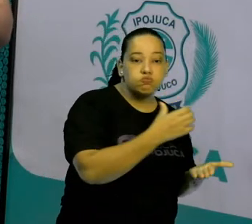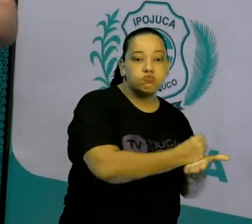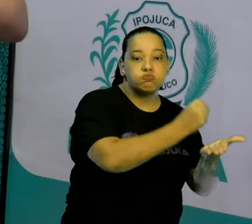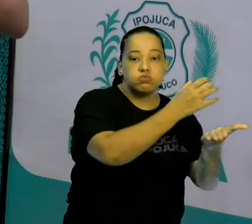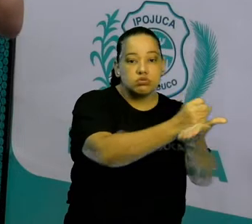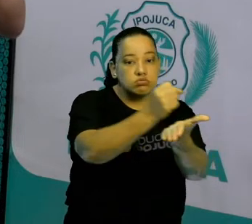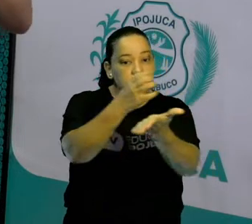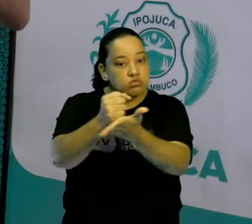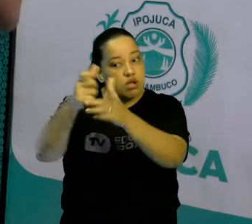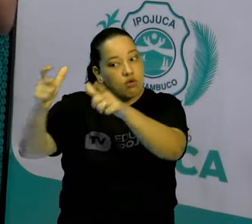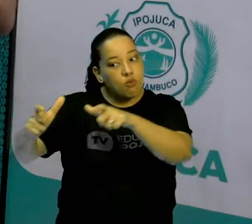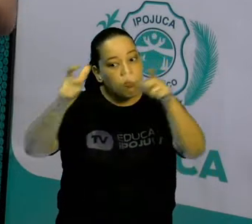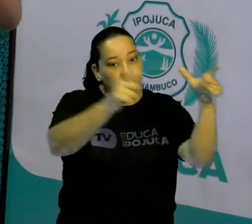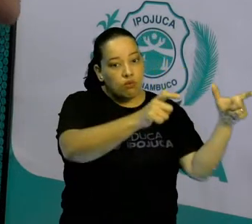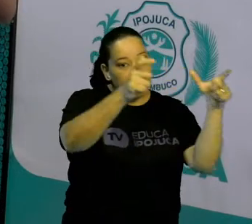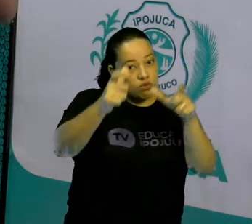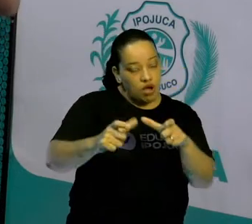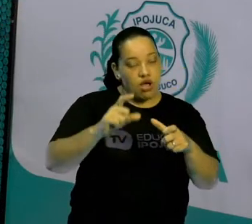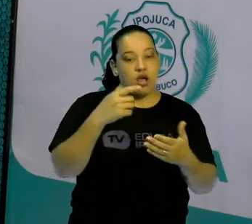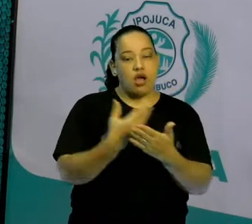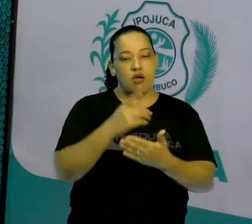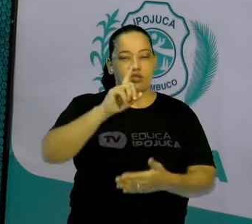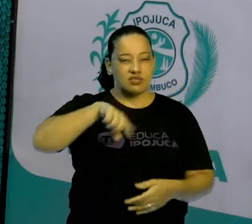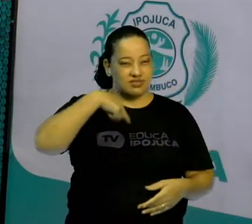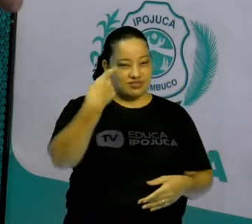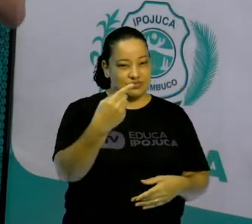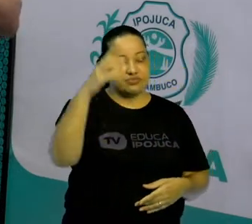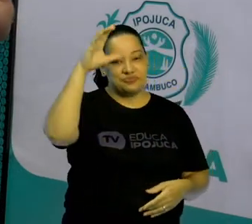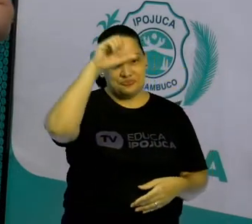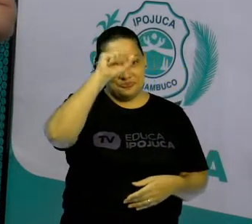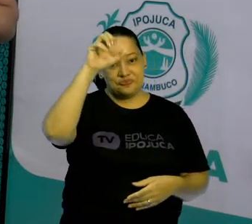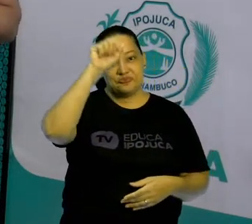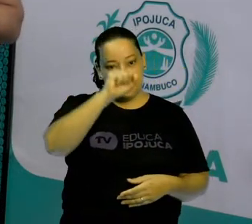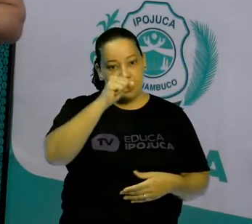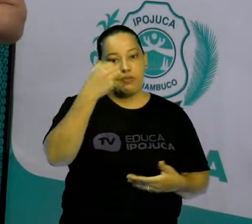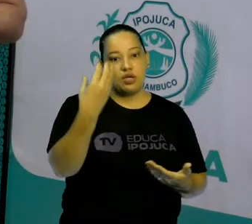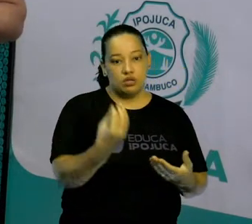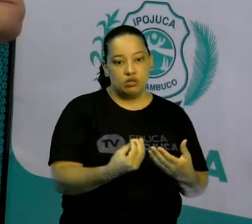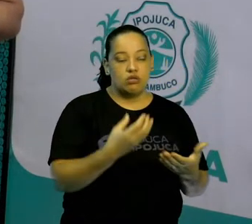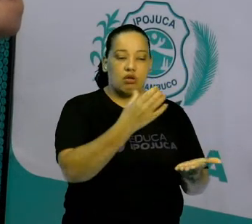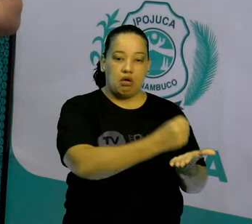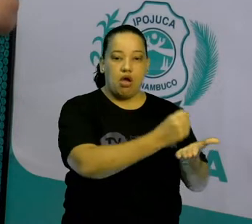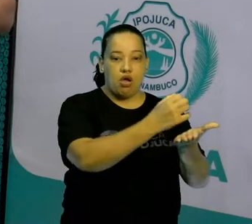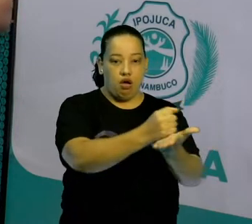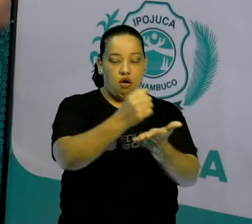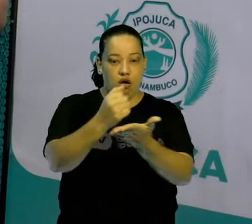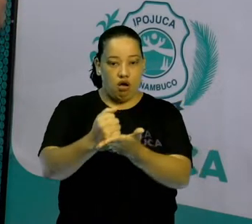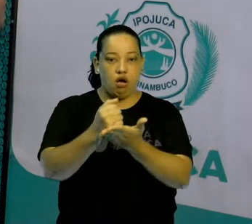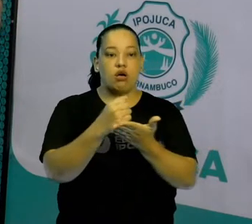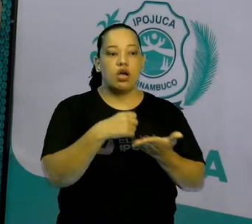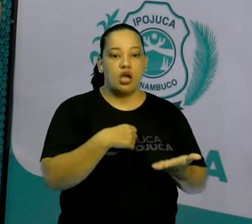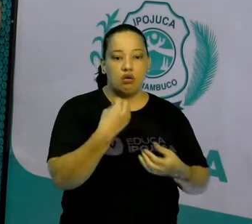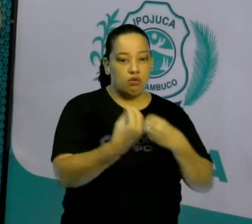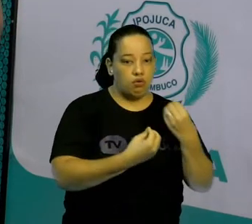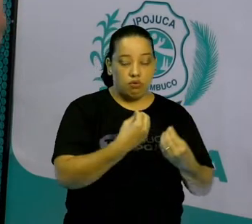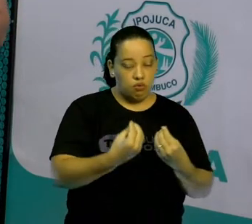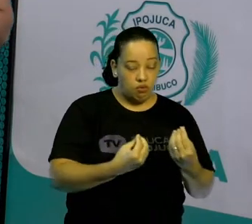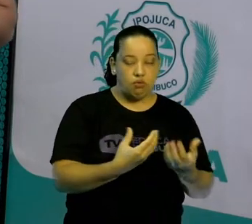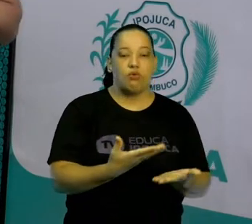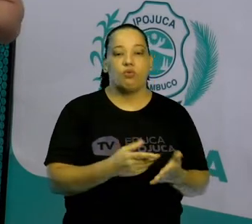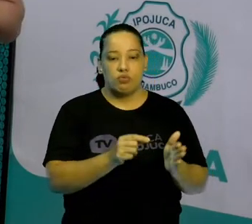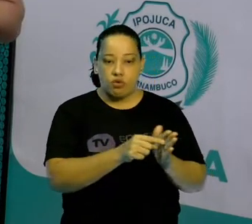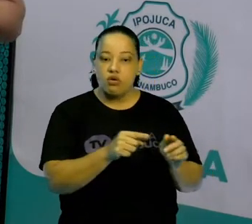próximas aulas, nós vamos nos aprofundar e ver o passo a passo das conquistas que os portugueses realizaram durante esse